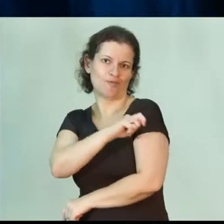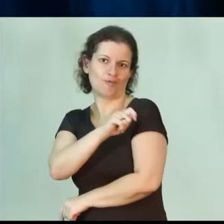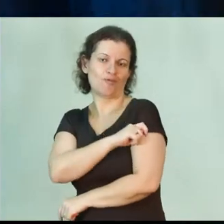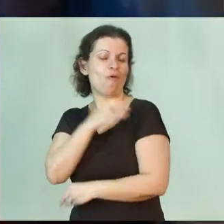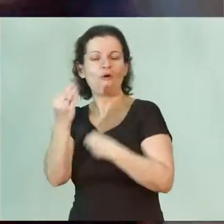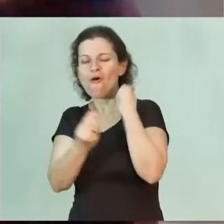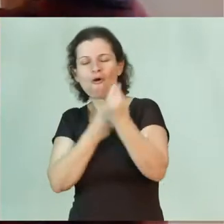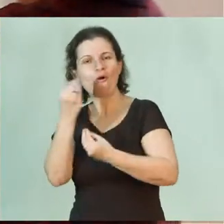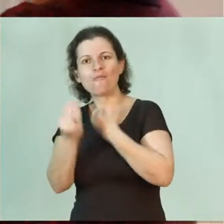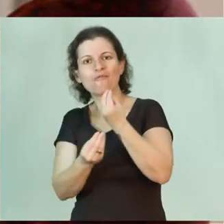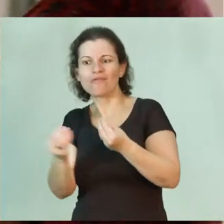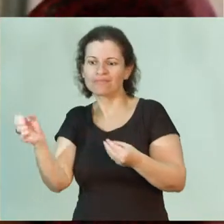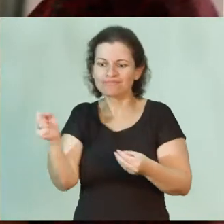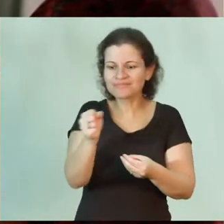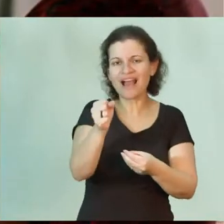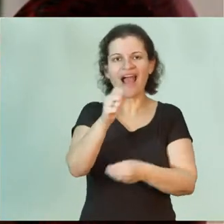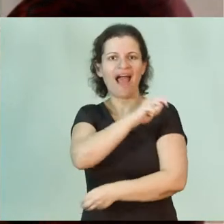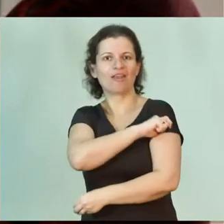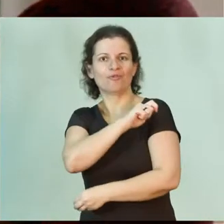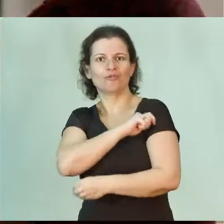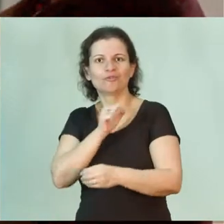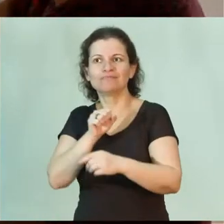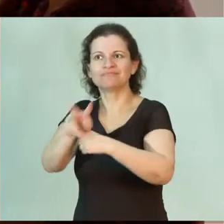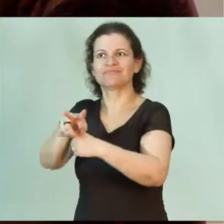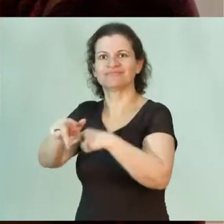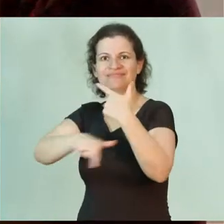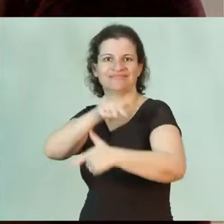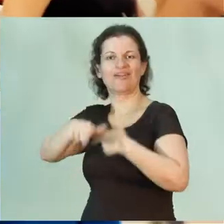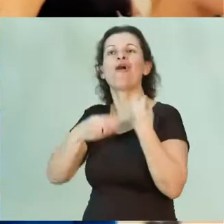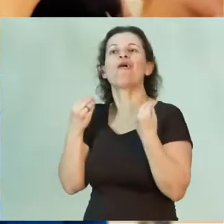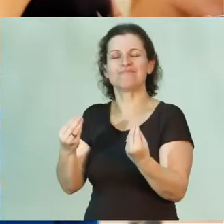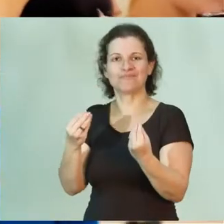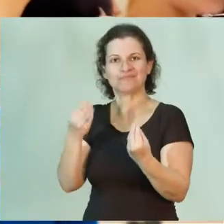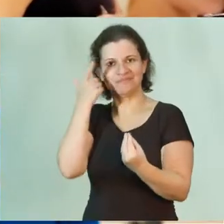inserção dos alunos no mercado de trabalho.